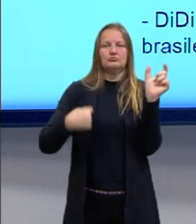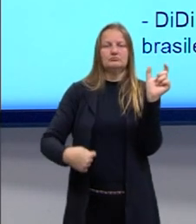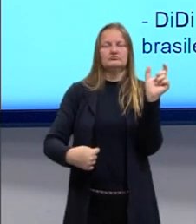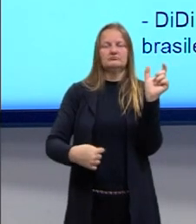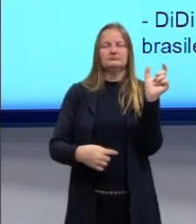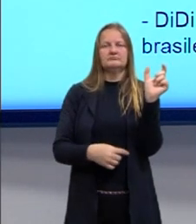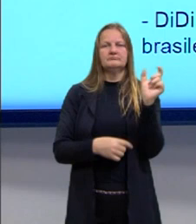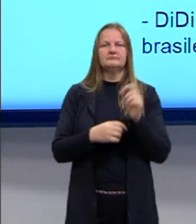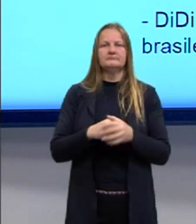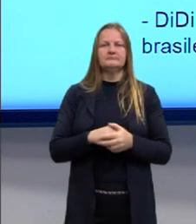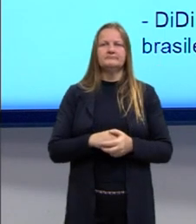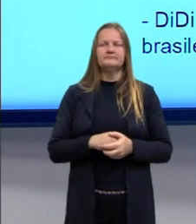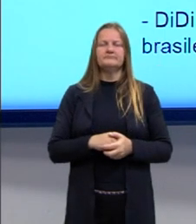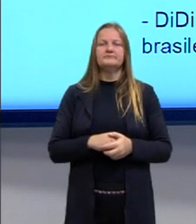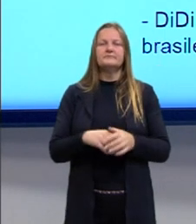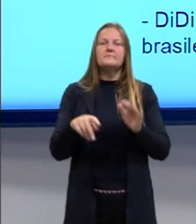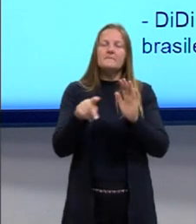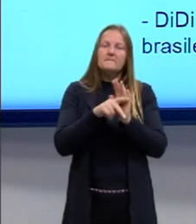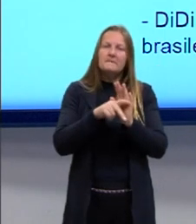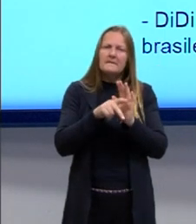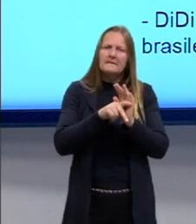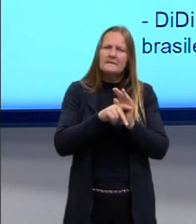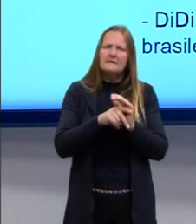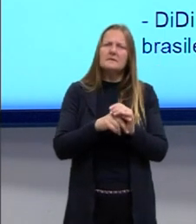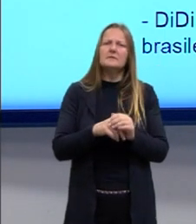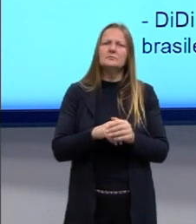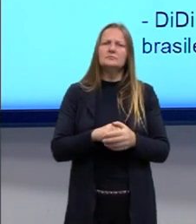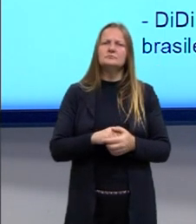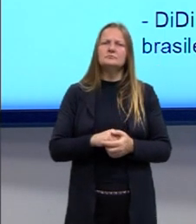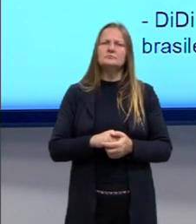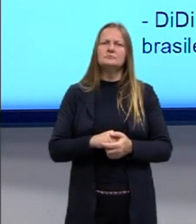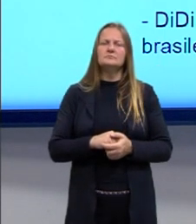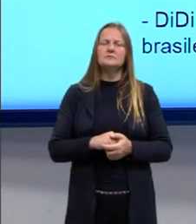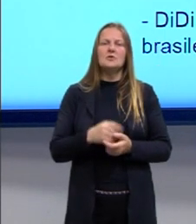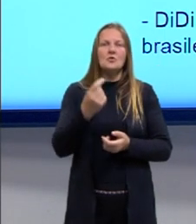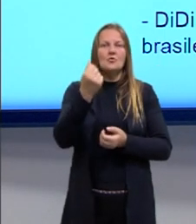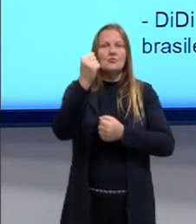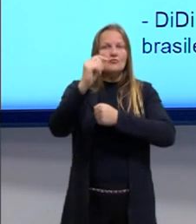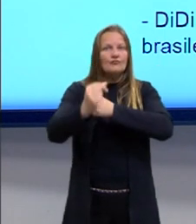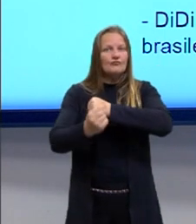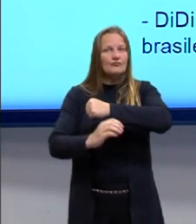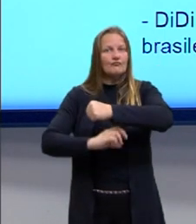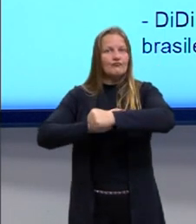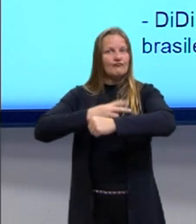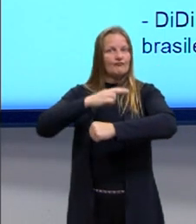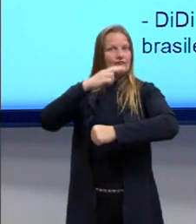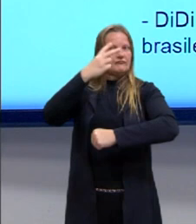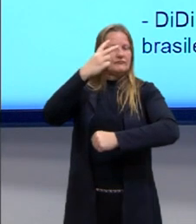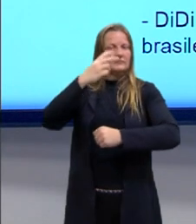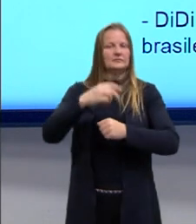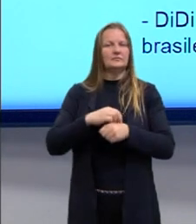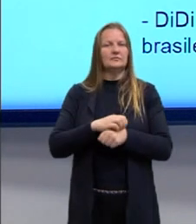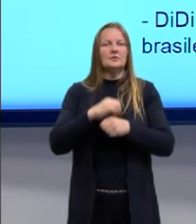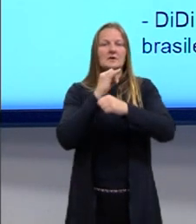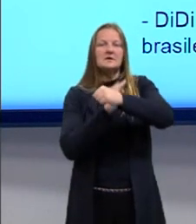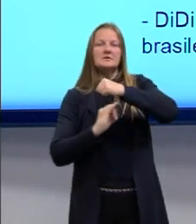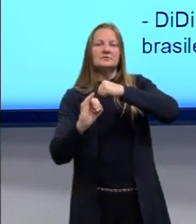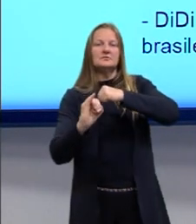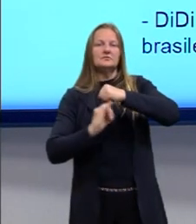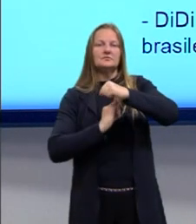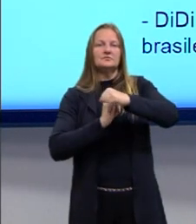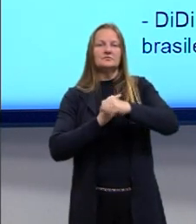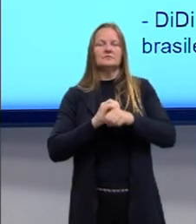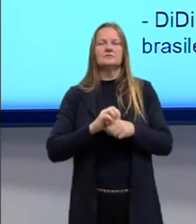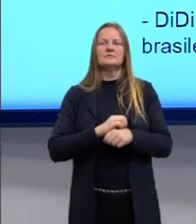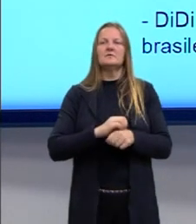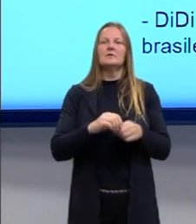Trigorgs, tá? Então, ela é, aqui tem um investimento um pouquinho mais indireto. O que chama atenção é